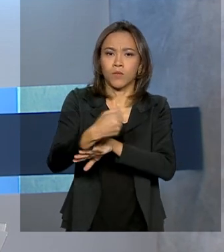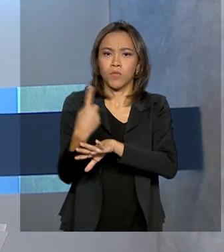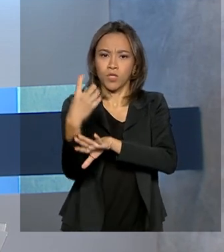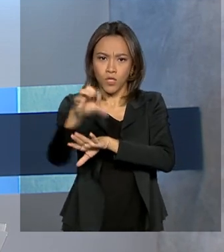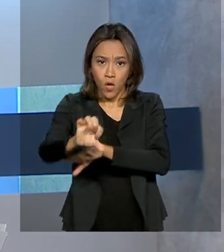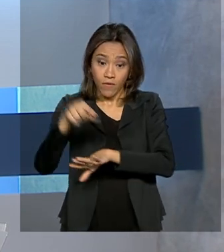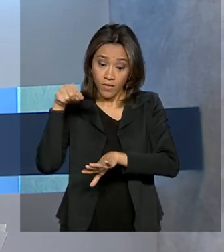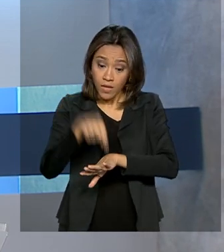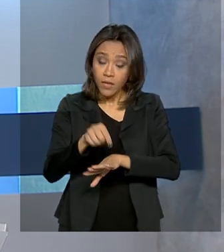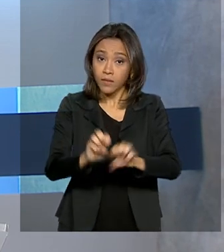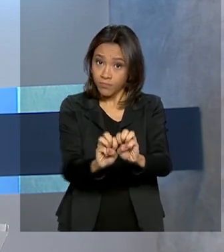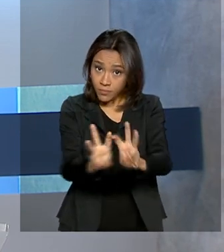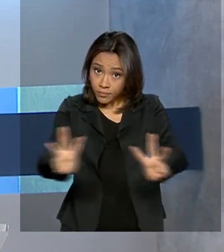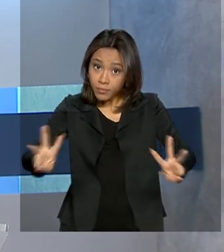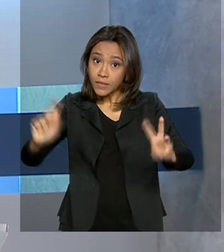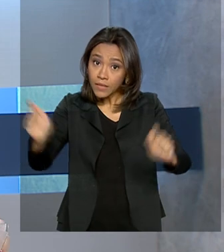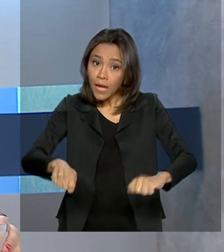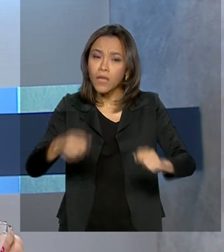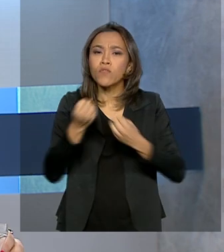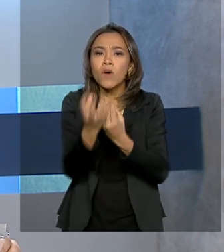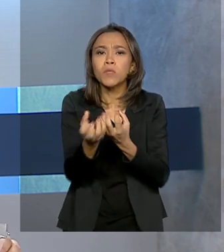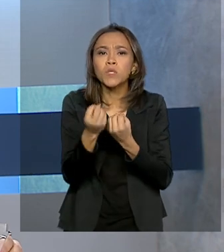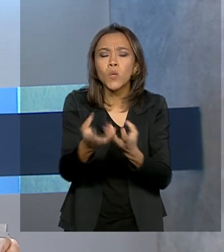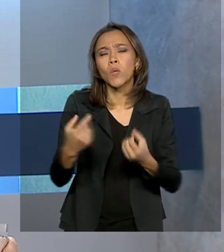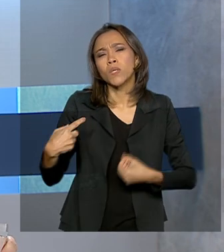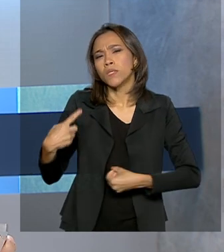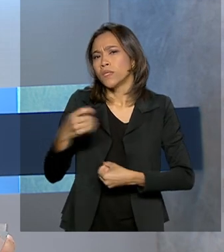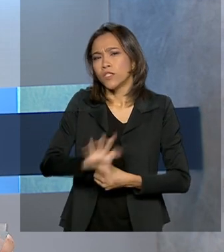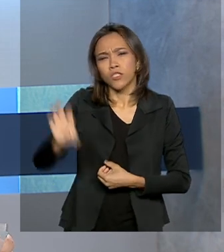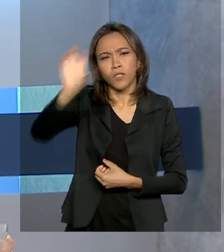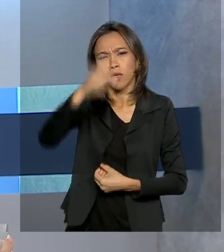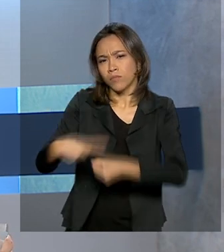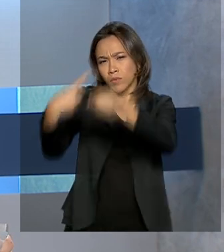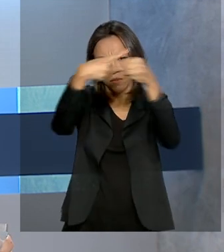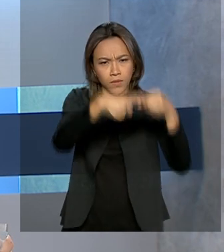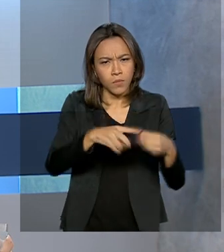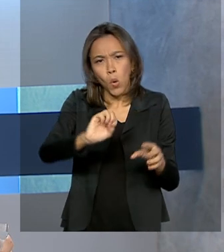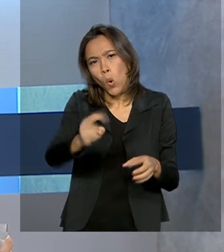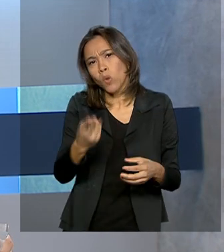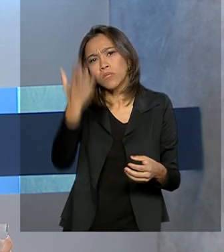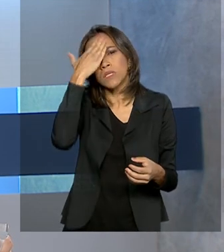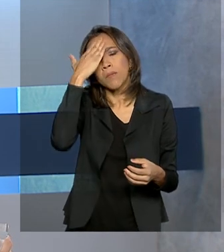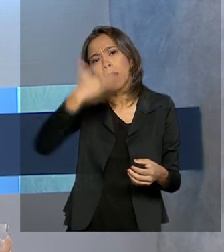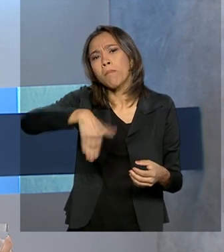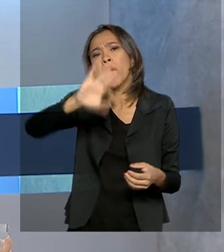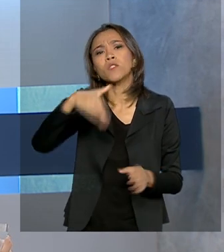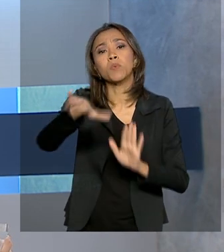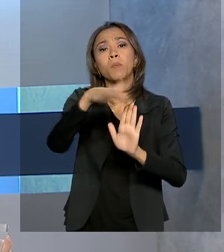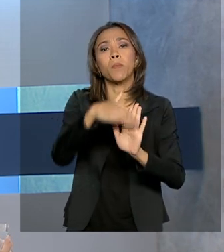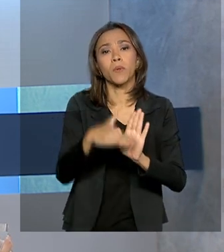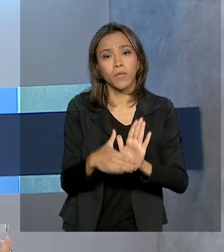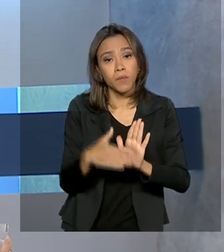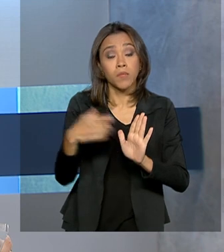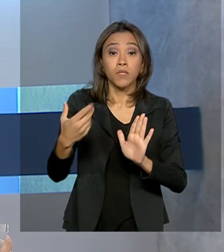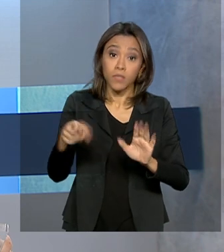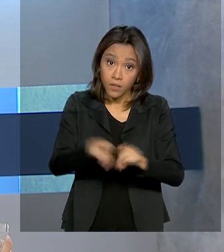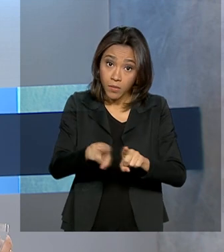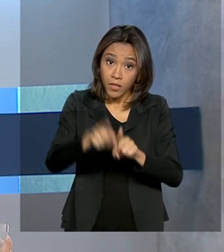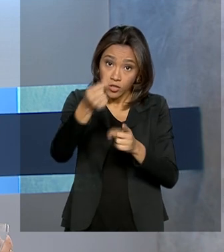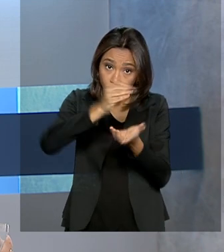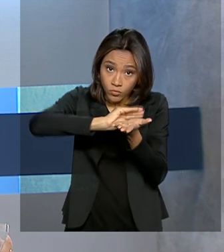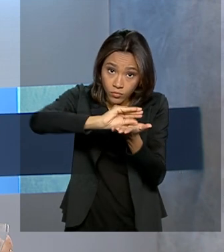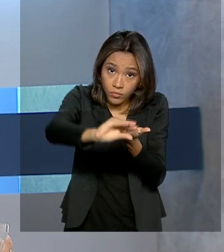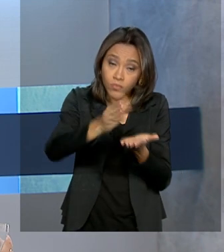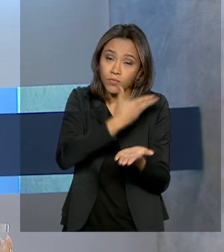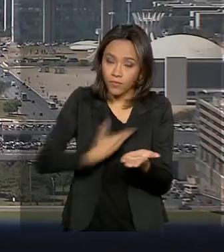site, é possível acompanhar dados sobre estados, municípios ou saber mais sobre programas e investimentos do Governo